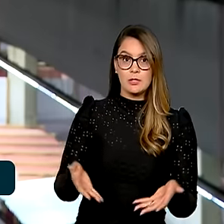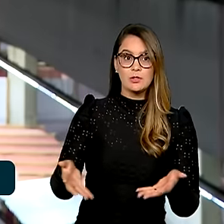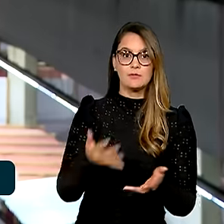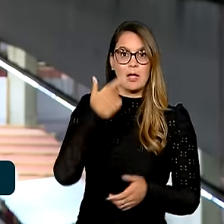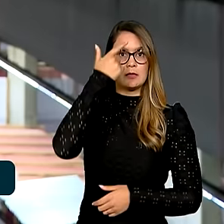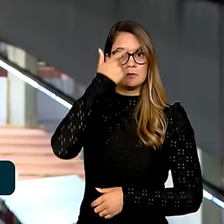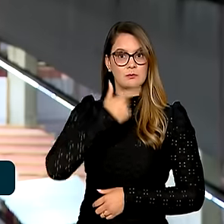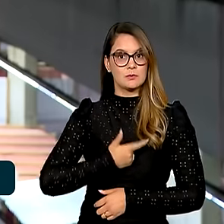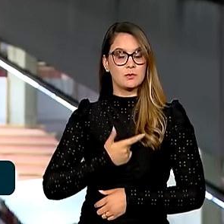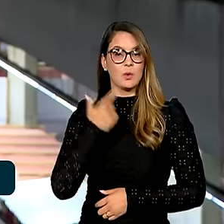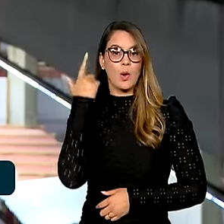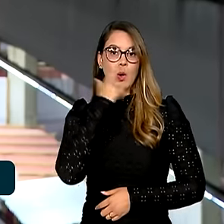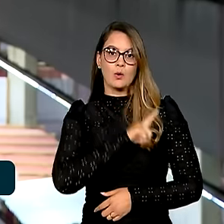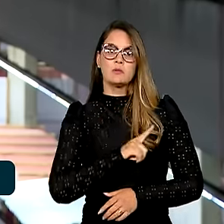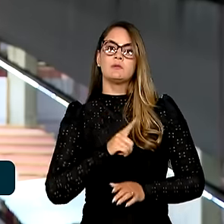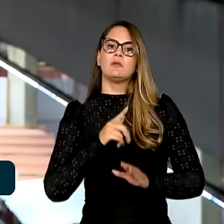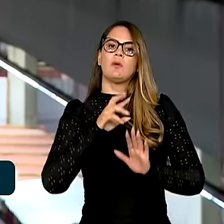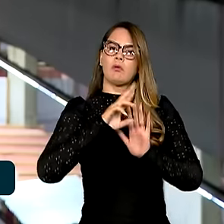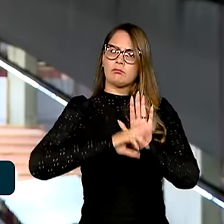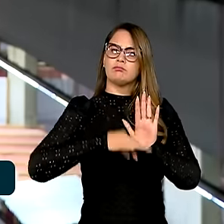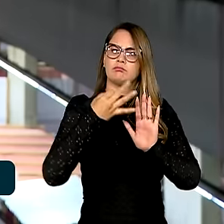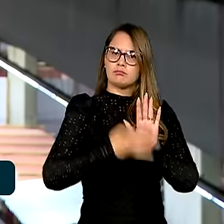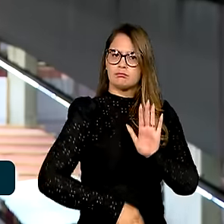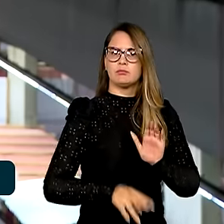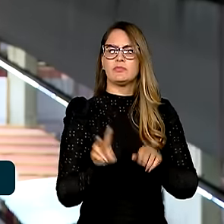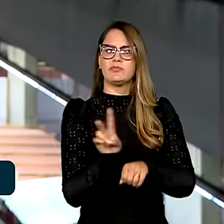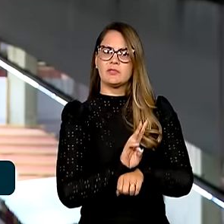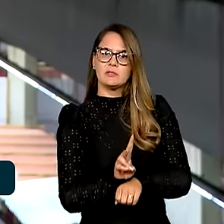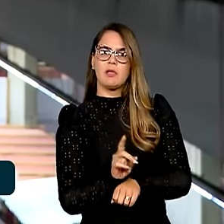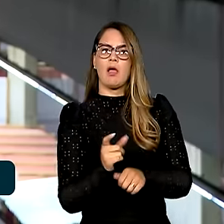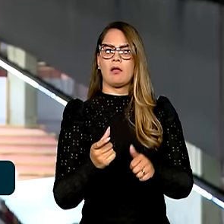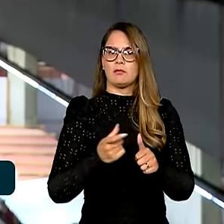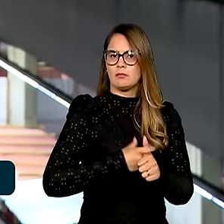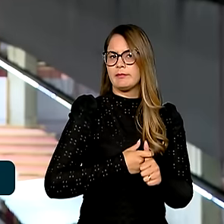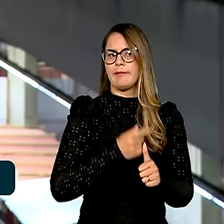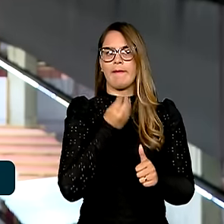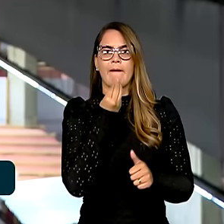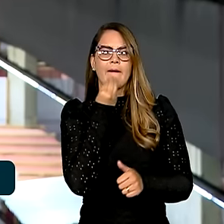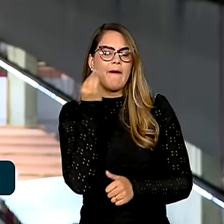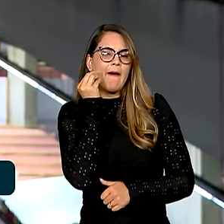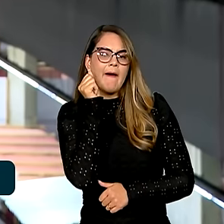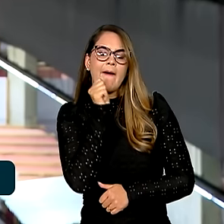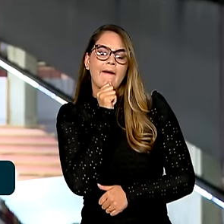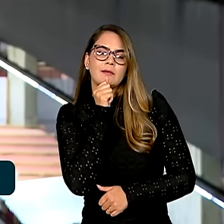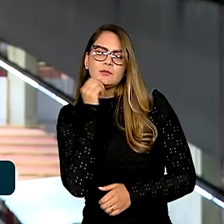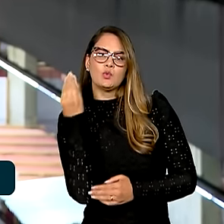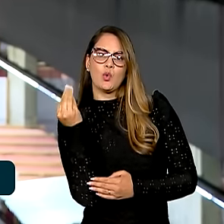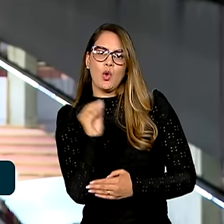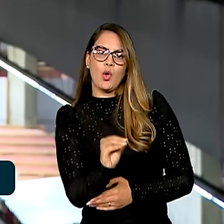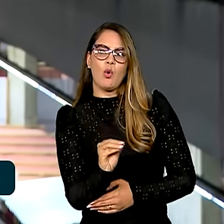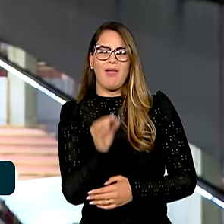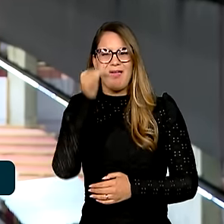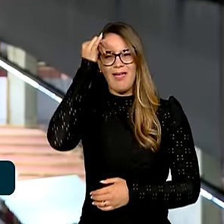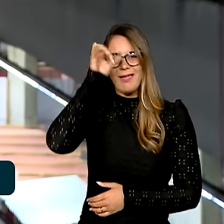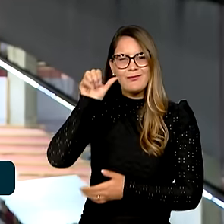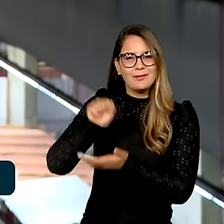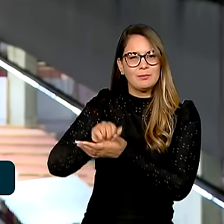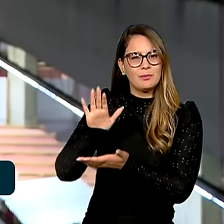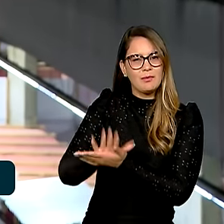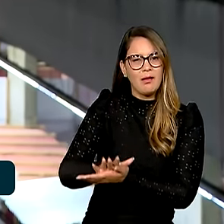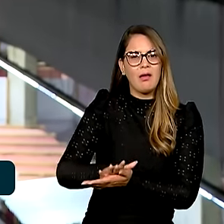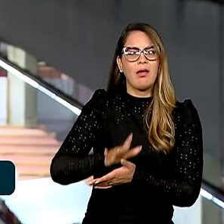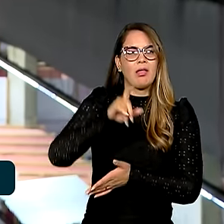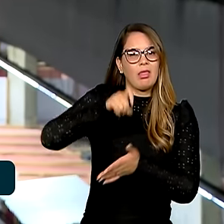contribuintes regularizem débitos fiscais, os débitos não declarados, evitando autuações e litígio